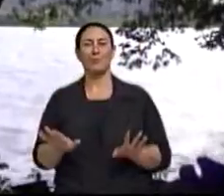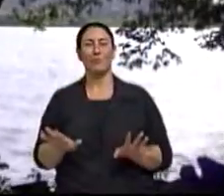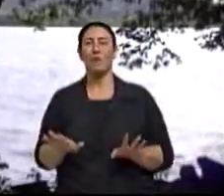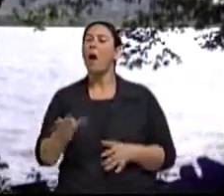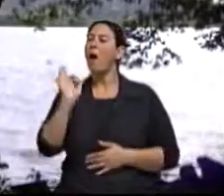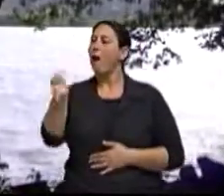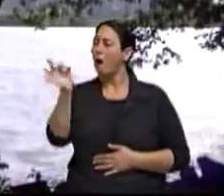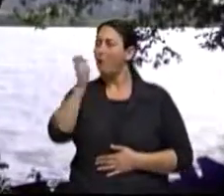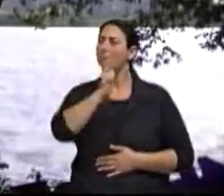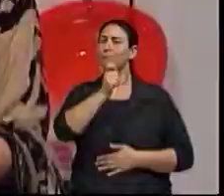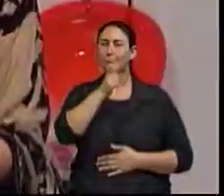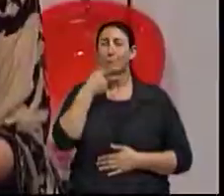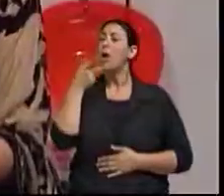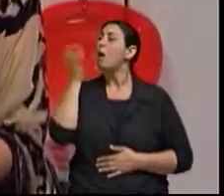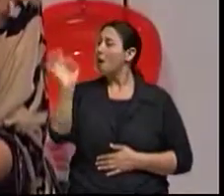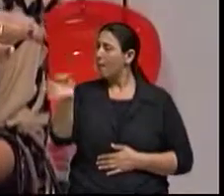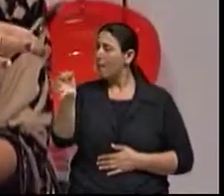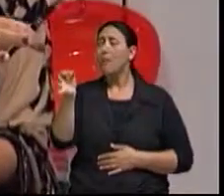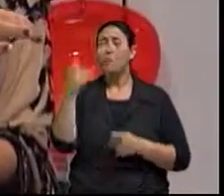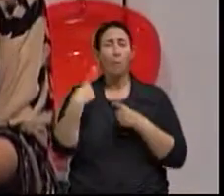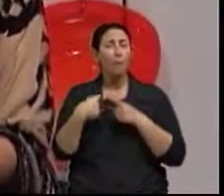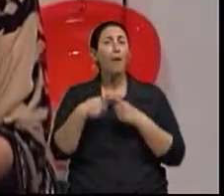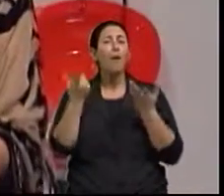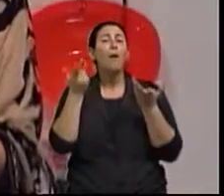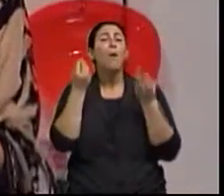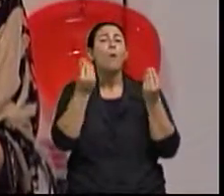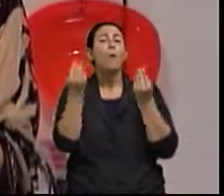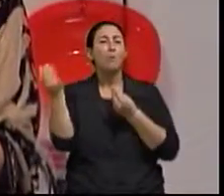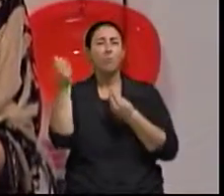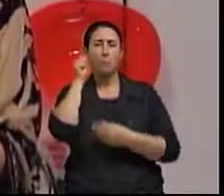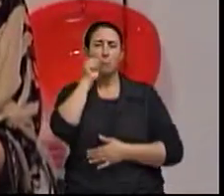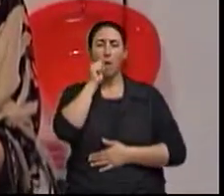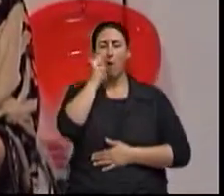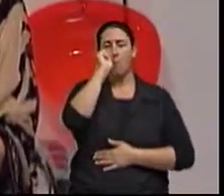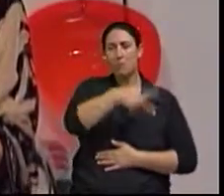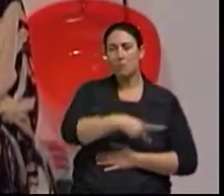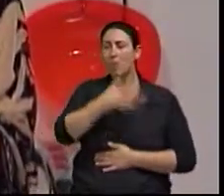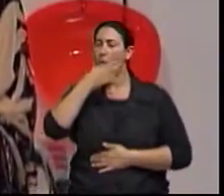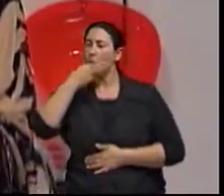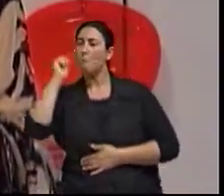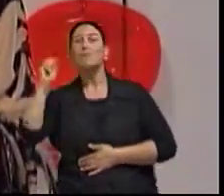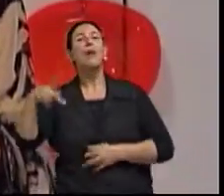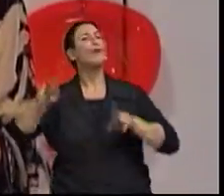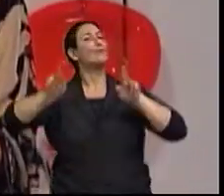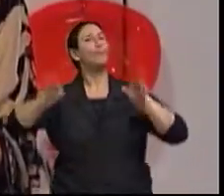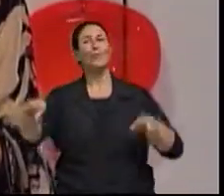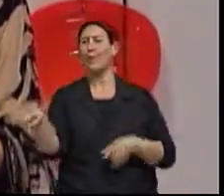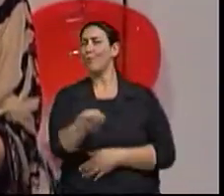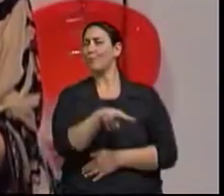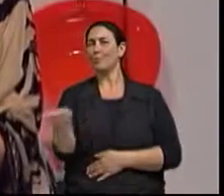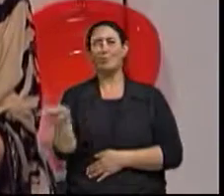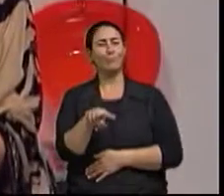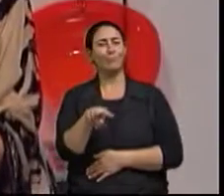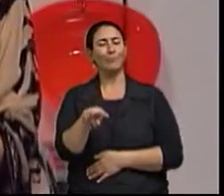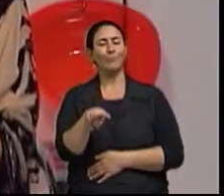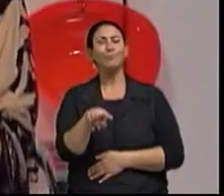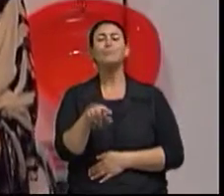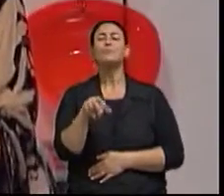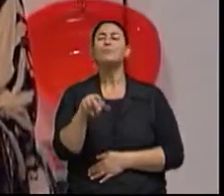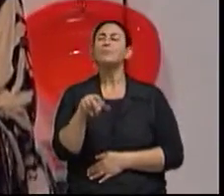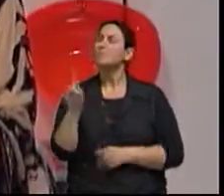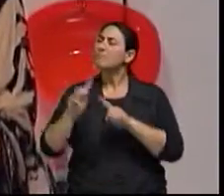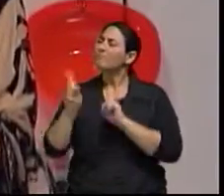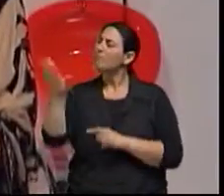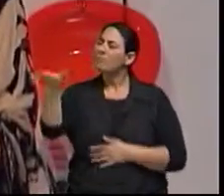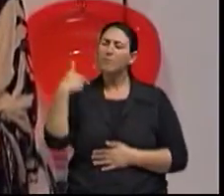exatamente a diferença de gênero, o que é aposentadoria para uma mulher, o que é aposentadoria para um homem, que é bem diferente o impacto, né? Mas aí me chama